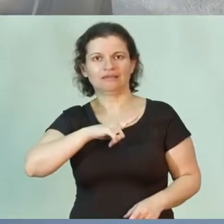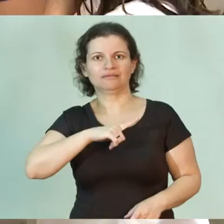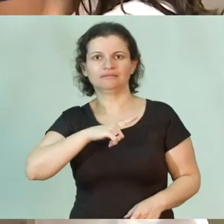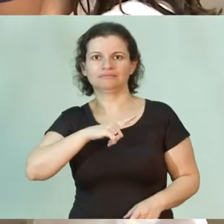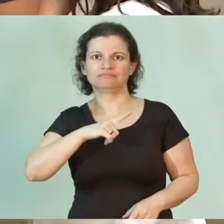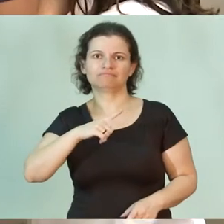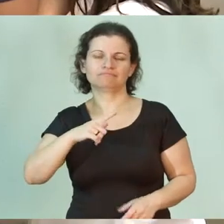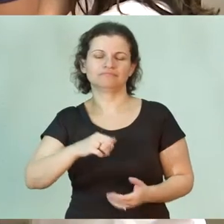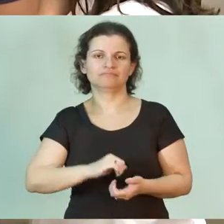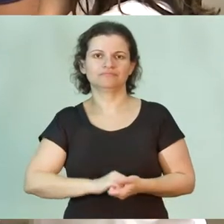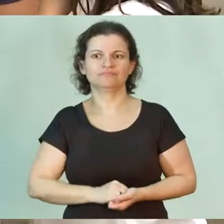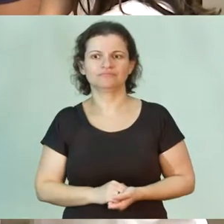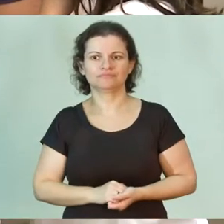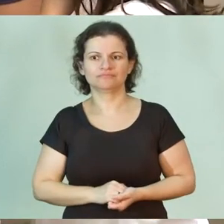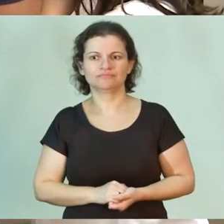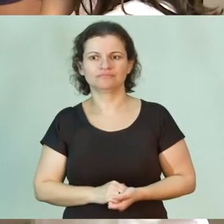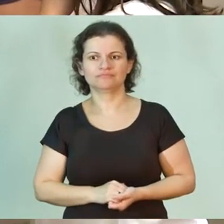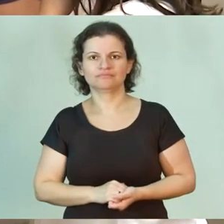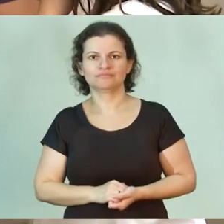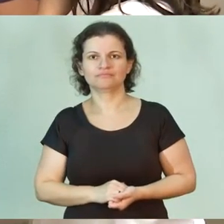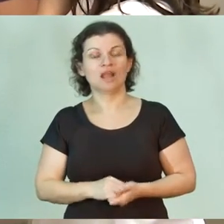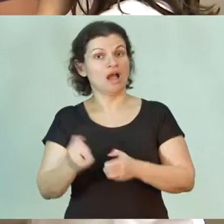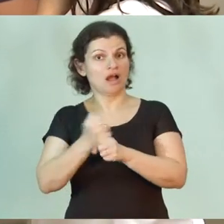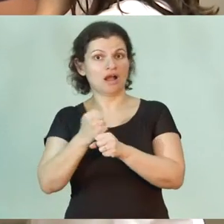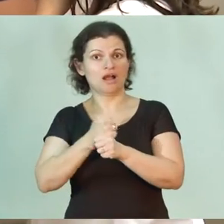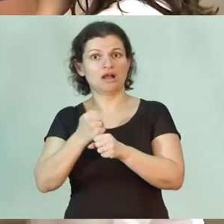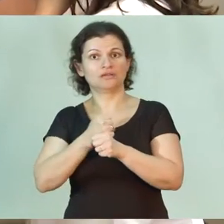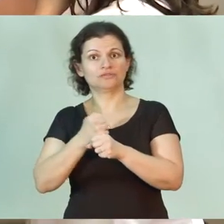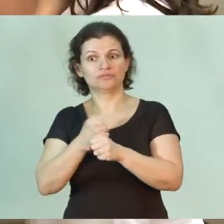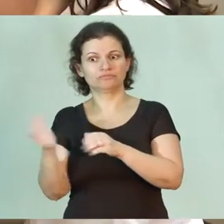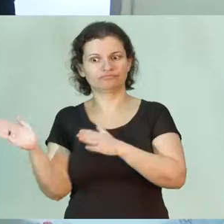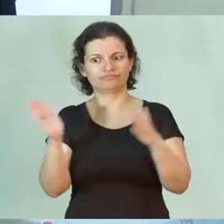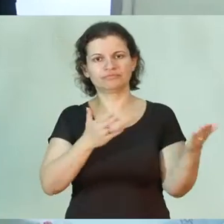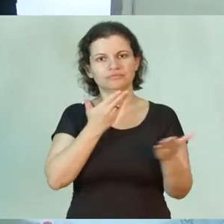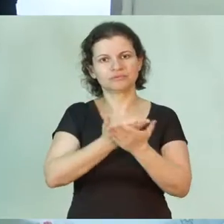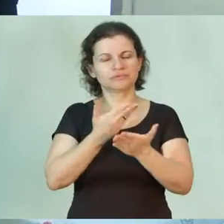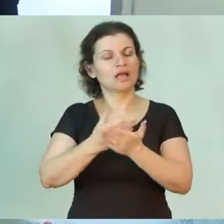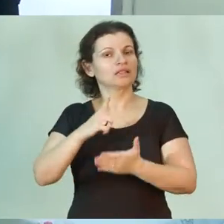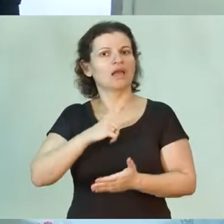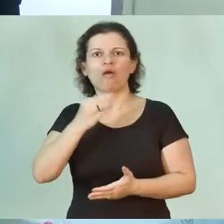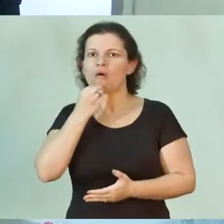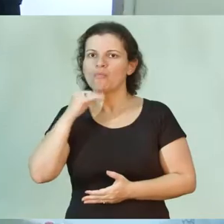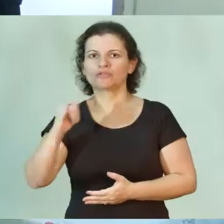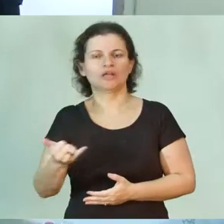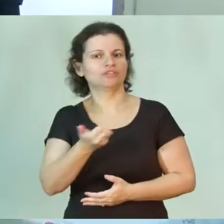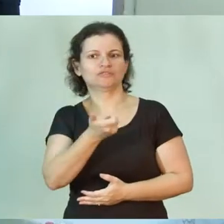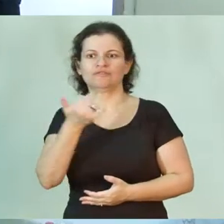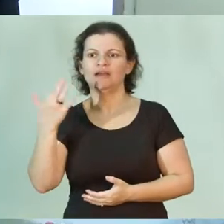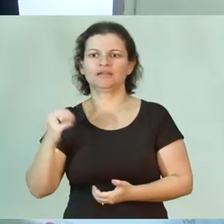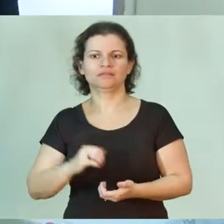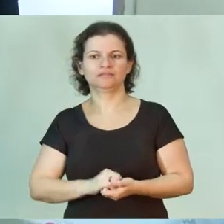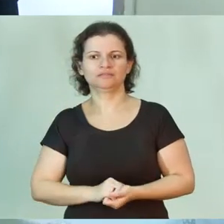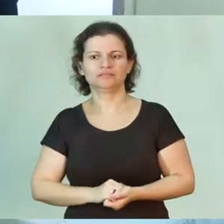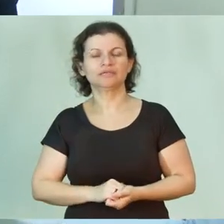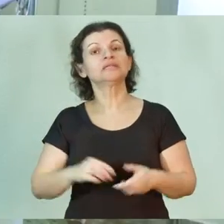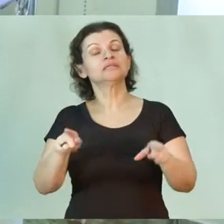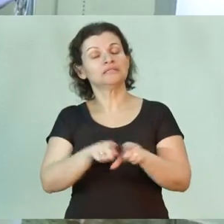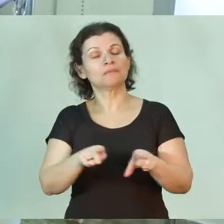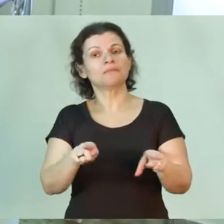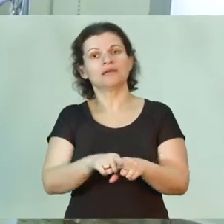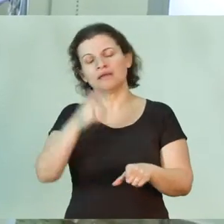Durante os anos que eles têm de estudo, eles têm muitas oportunidades disso. A pessoa também